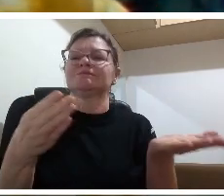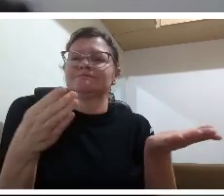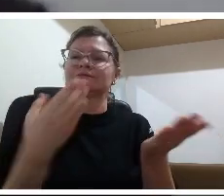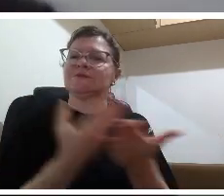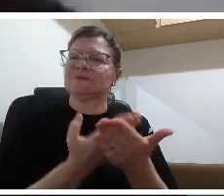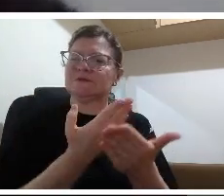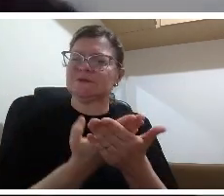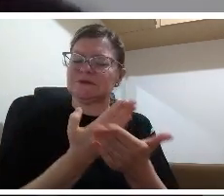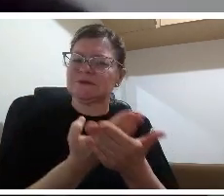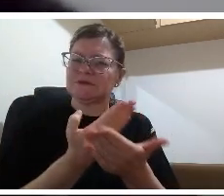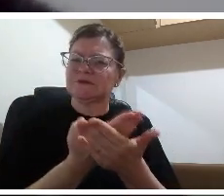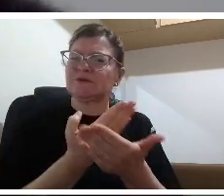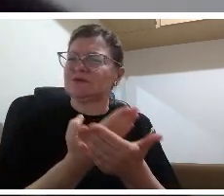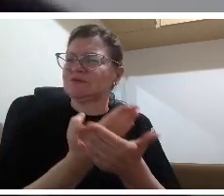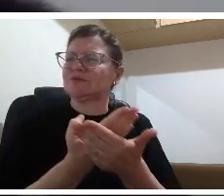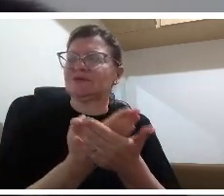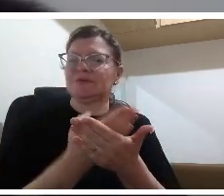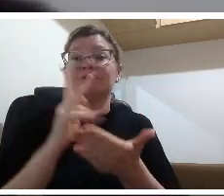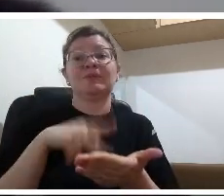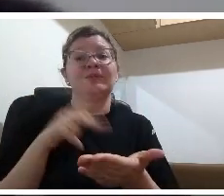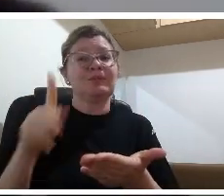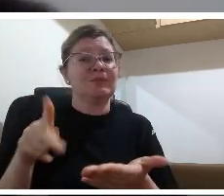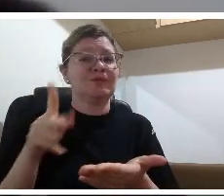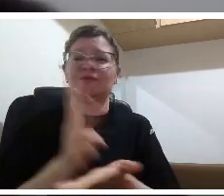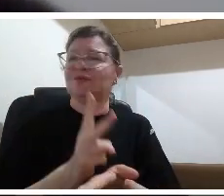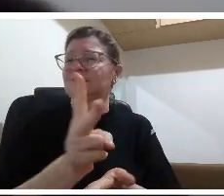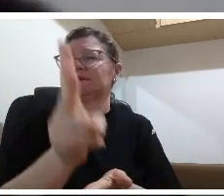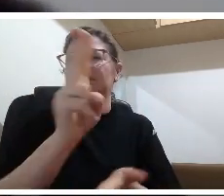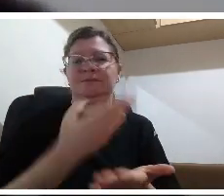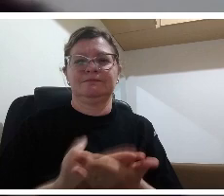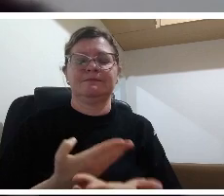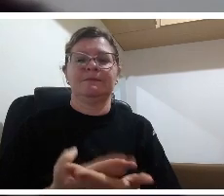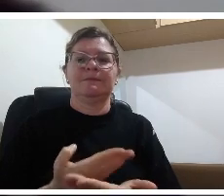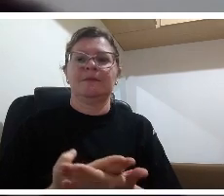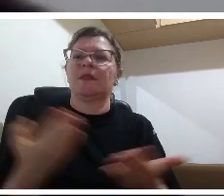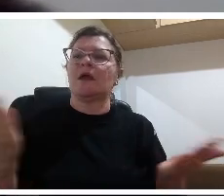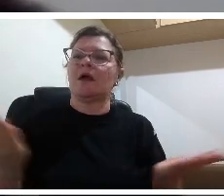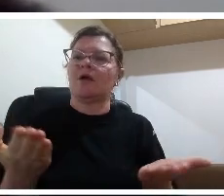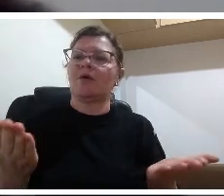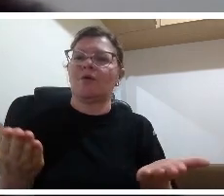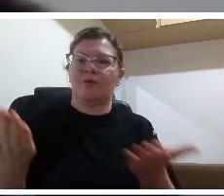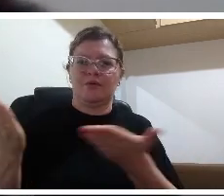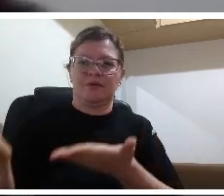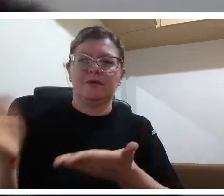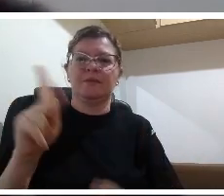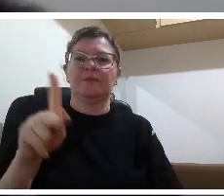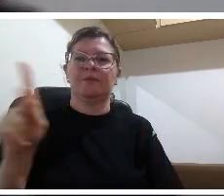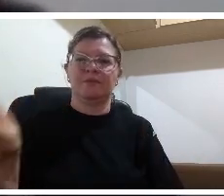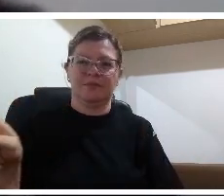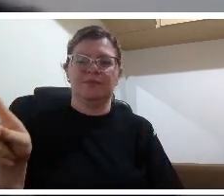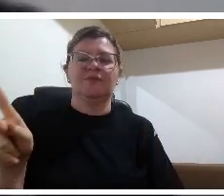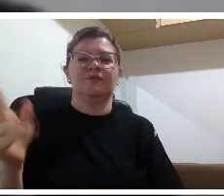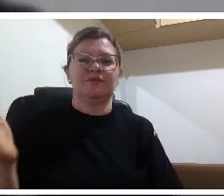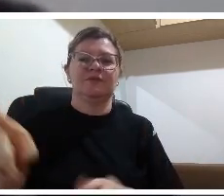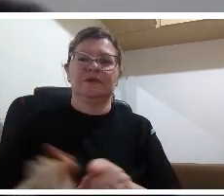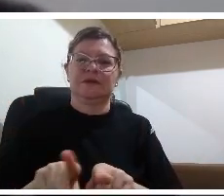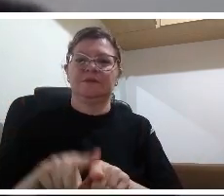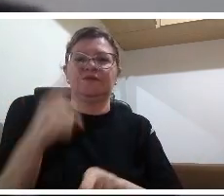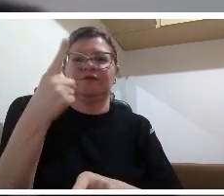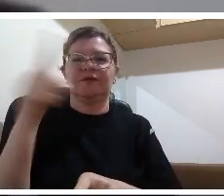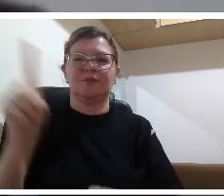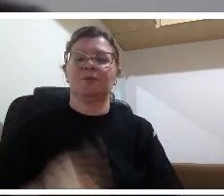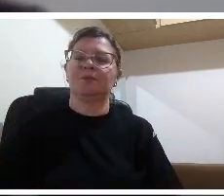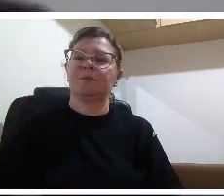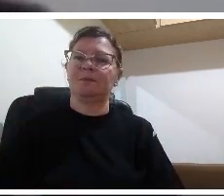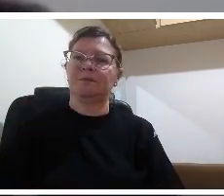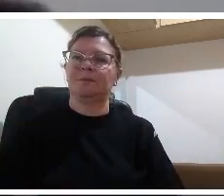então primeiramente né gostaria de de agradecer aí a todos os profissionais né que estão participando nesse momento dessa formação